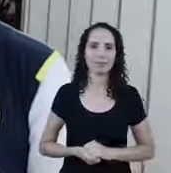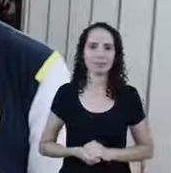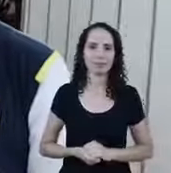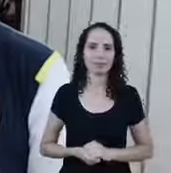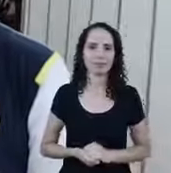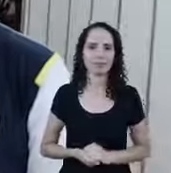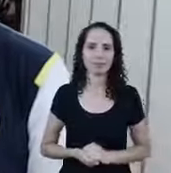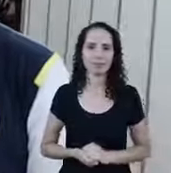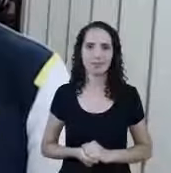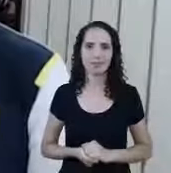E até a próxima